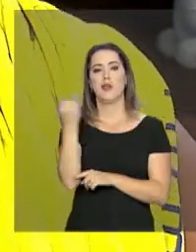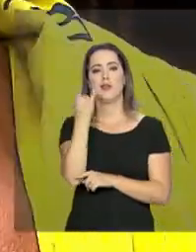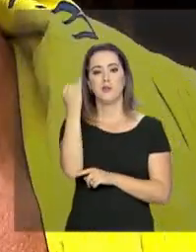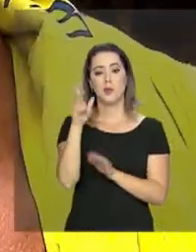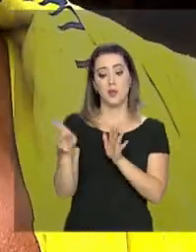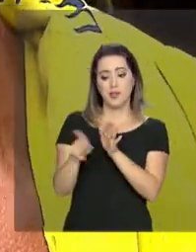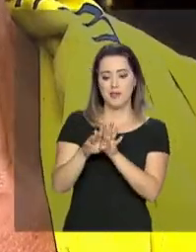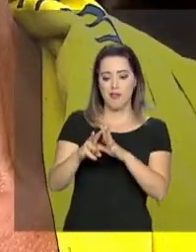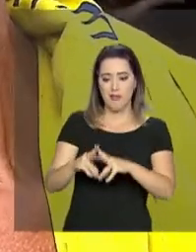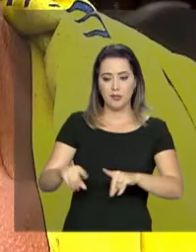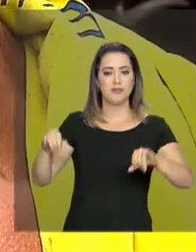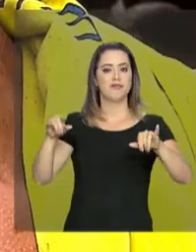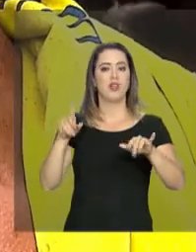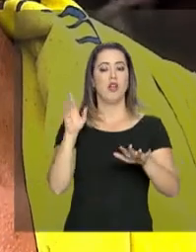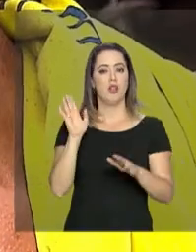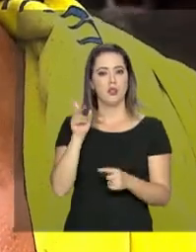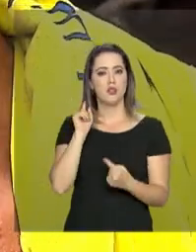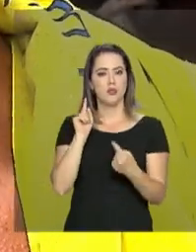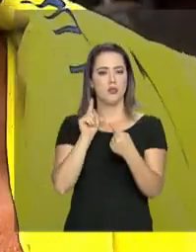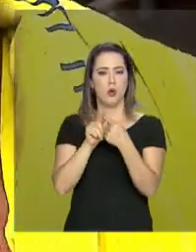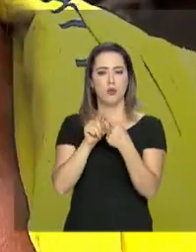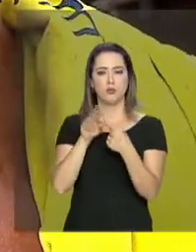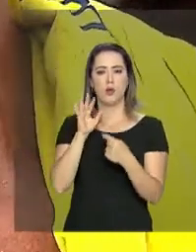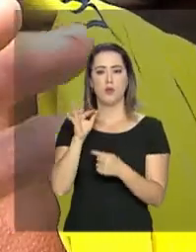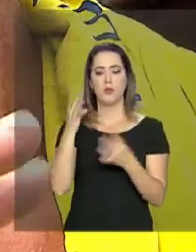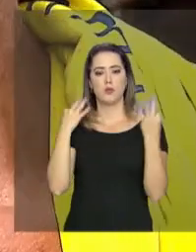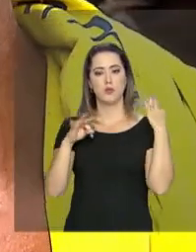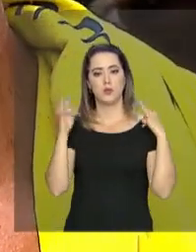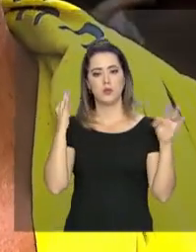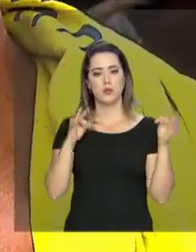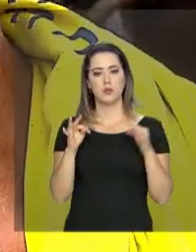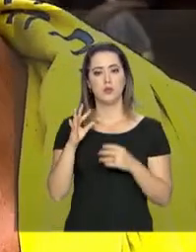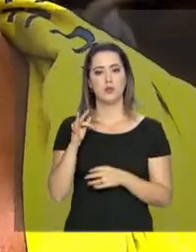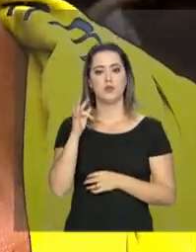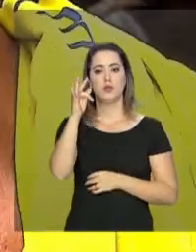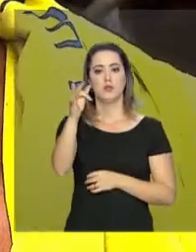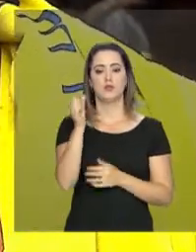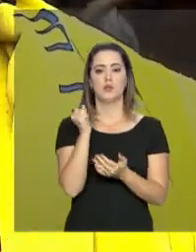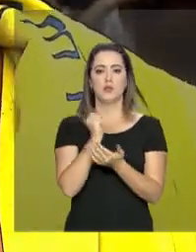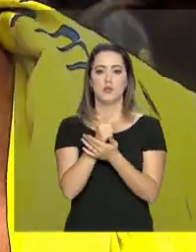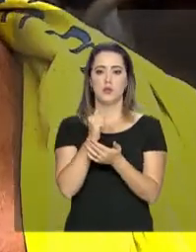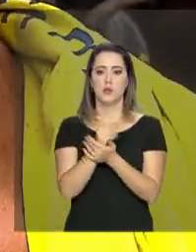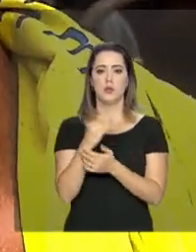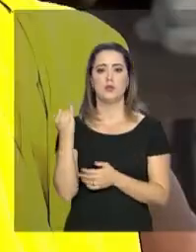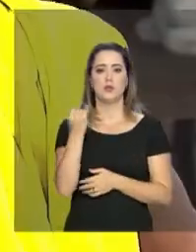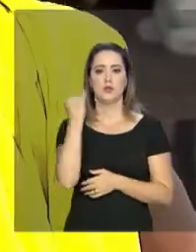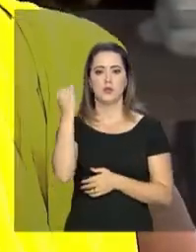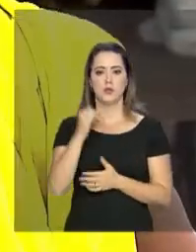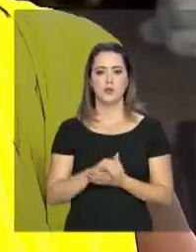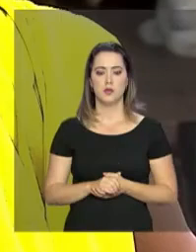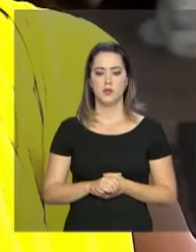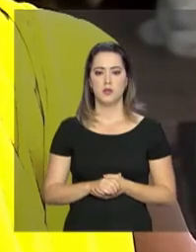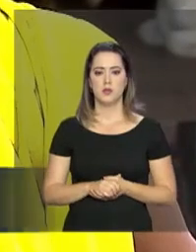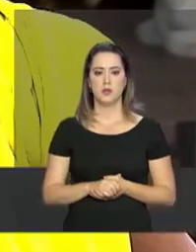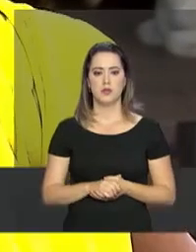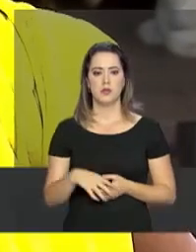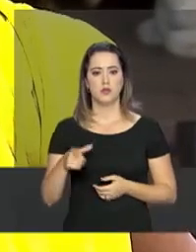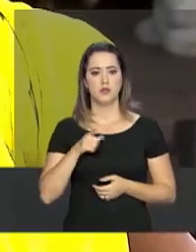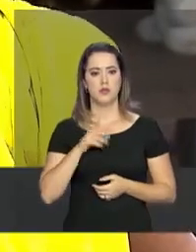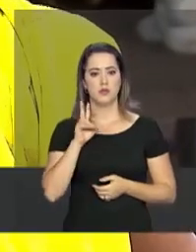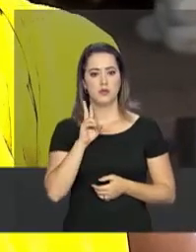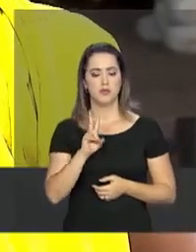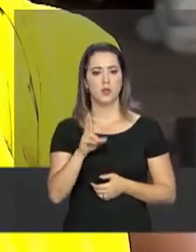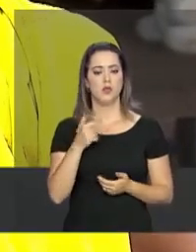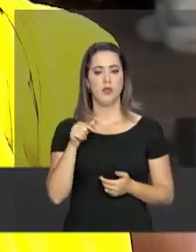terra. Por isso, já mirou neles, os turistas, futuros compradores em potencial. Aqui nesse povoado, nós